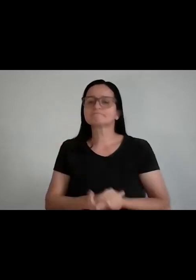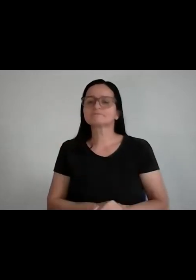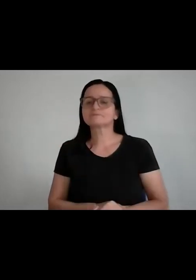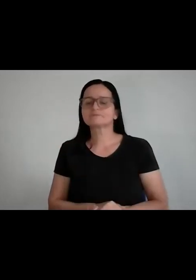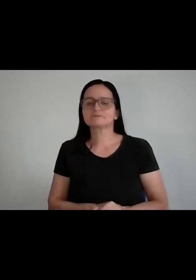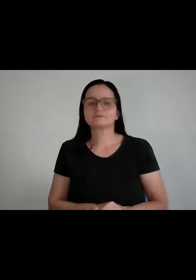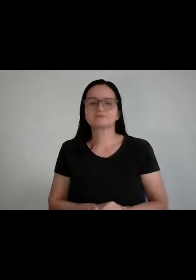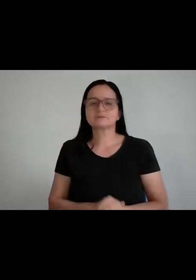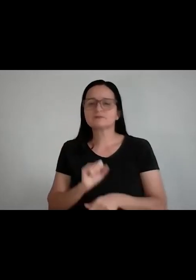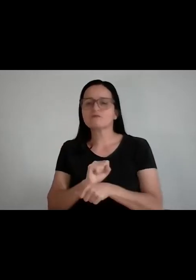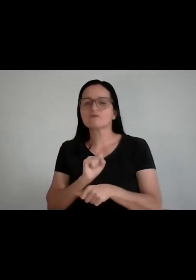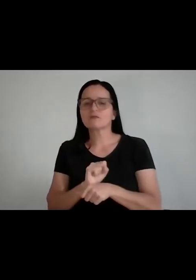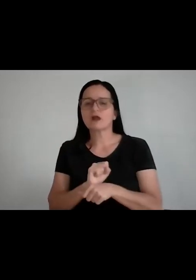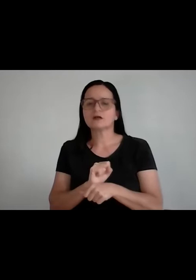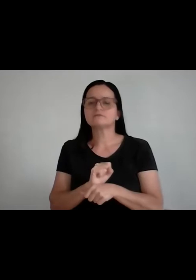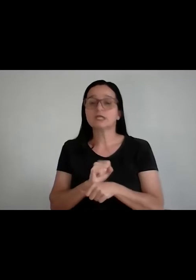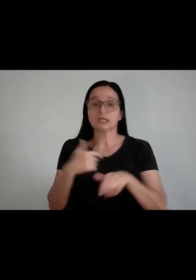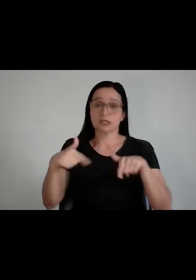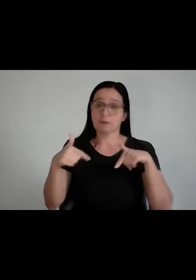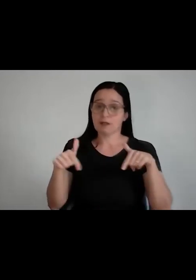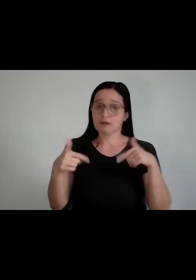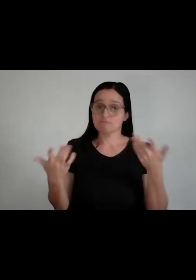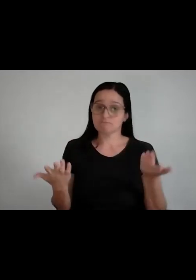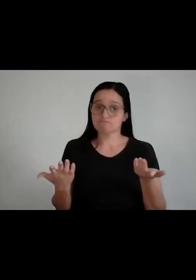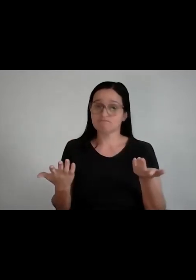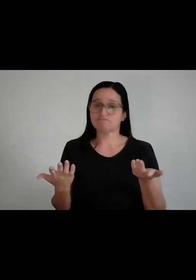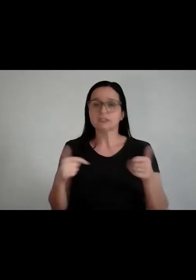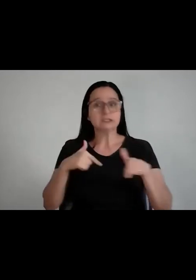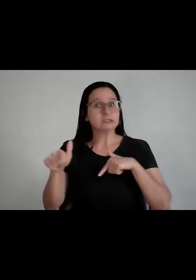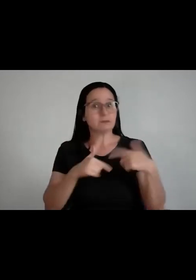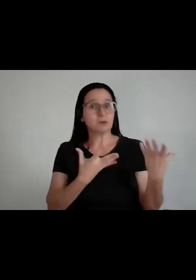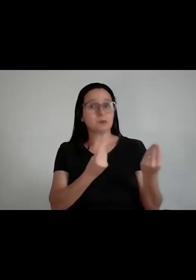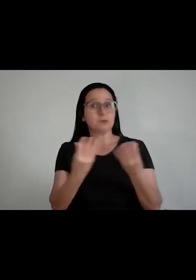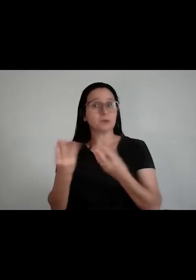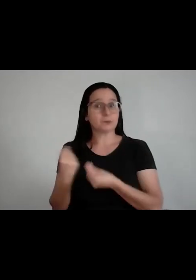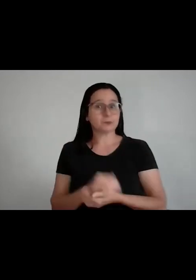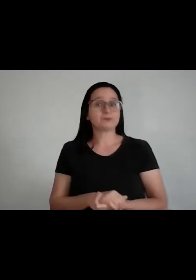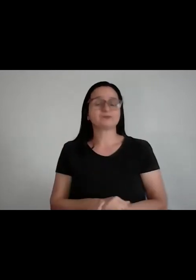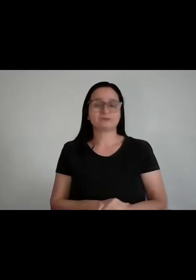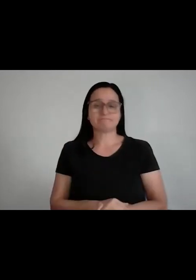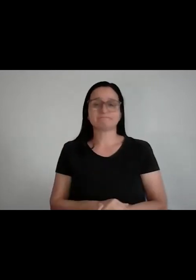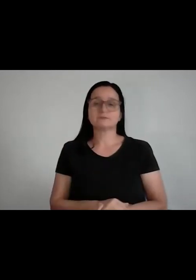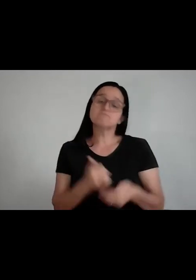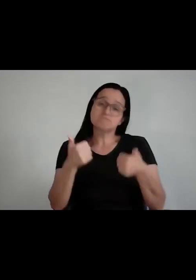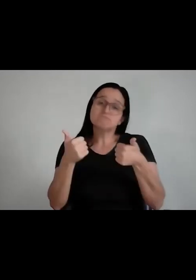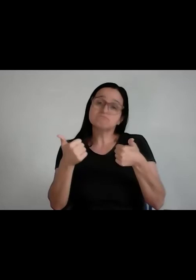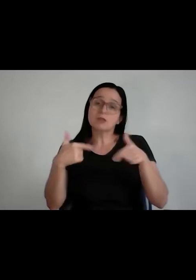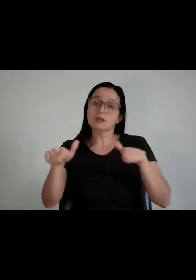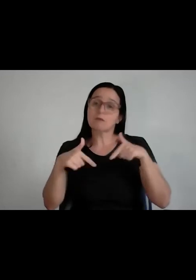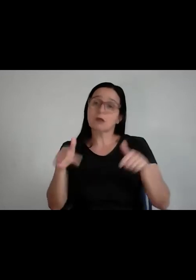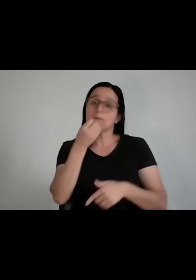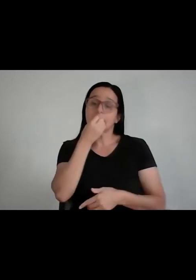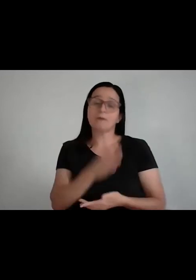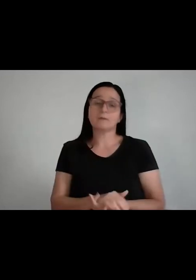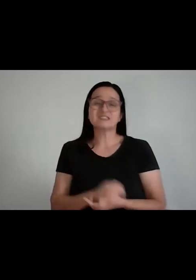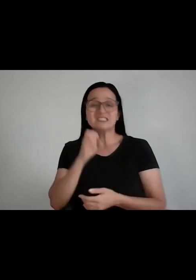Opa, dedicação. Opa, trabalhar. Trabalhar muito. Trabalhar muito é bom. Se você vem de